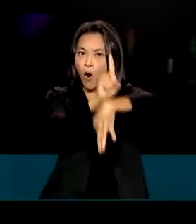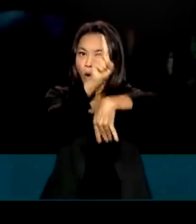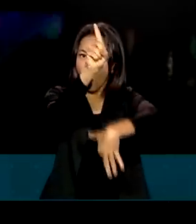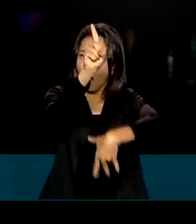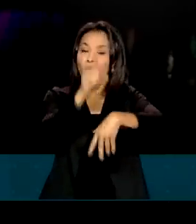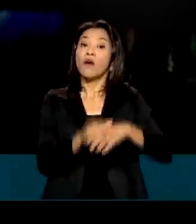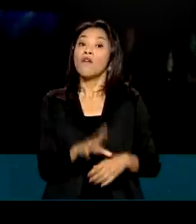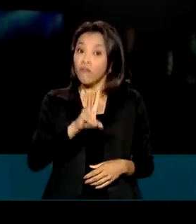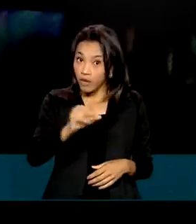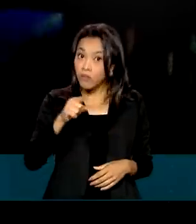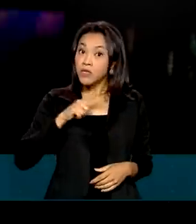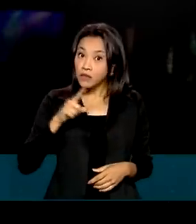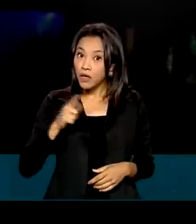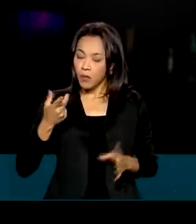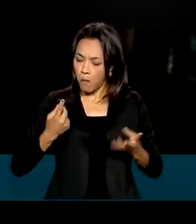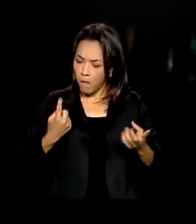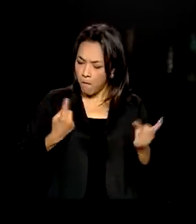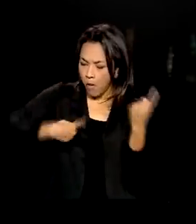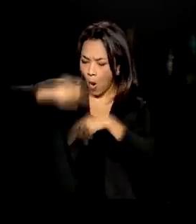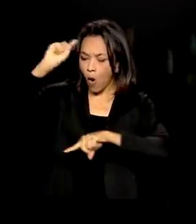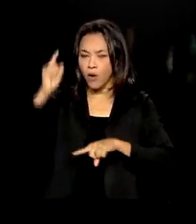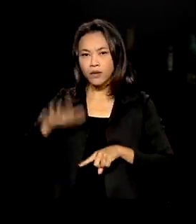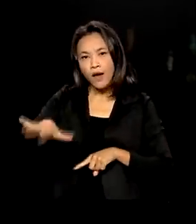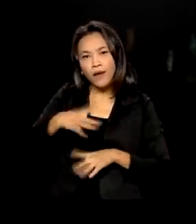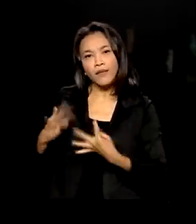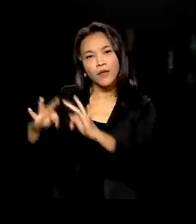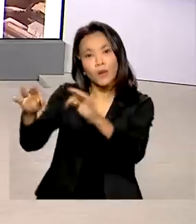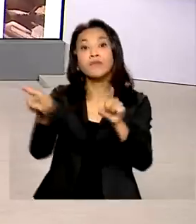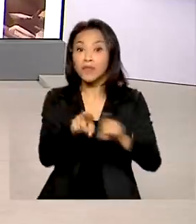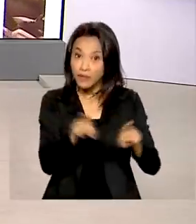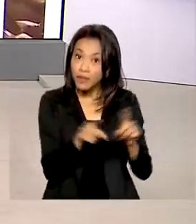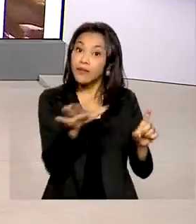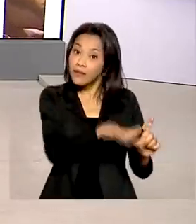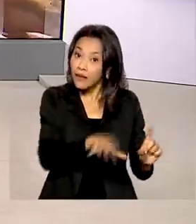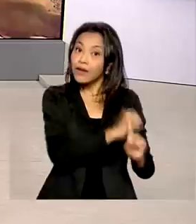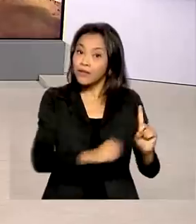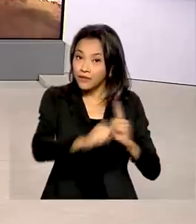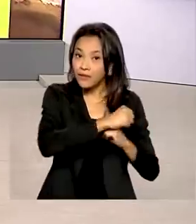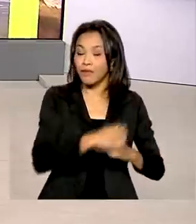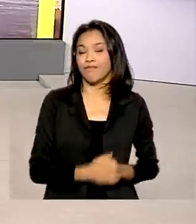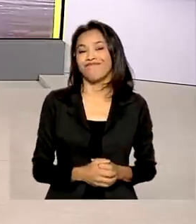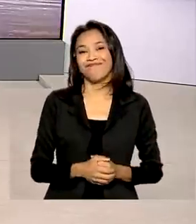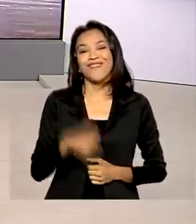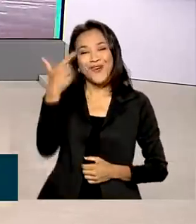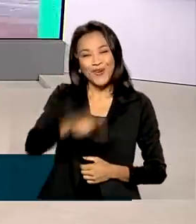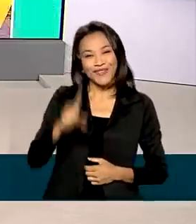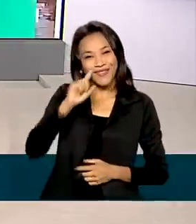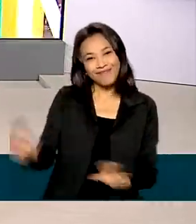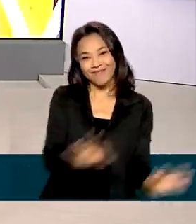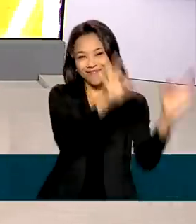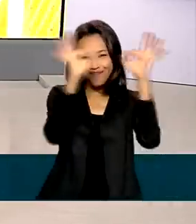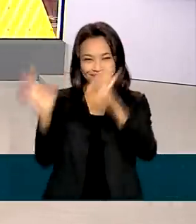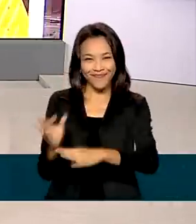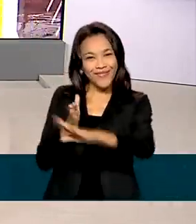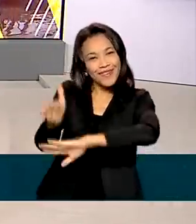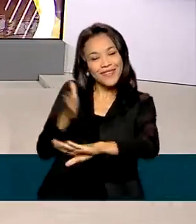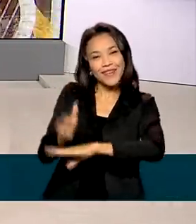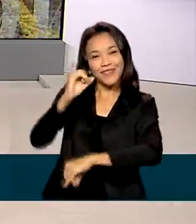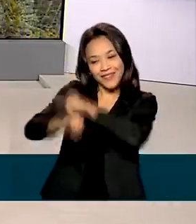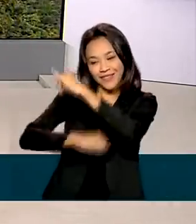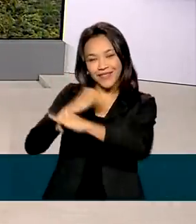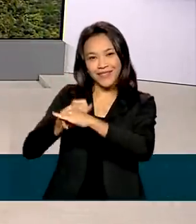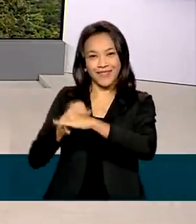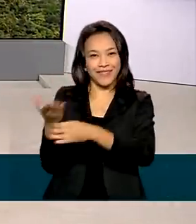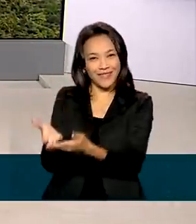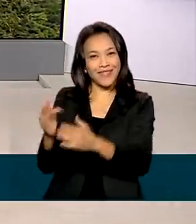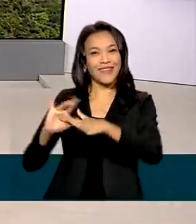ter uma evolução, não só no campo tecnológico, mas também no campo social. Para rever as reportagens de hoje, acesse as nossas redes sociais.